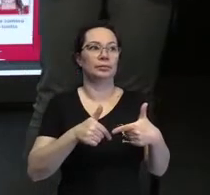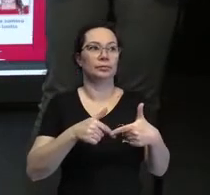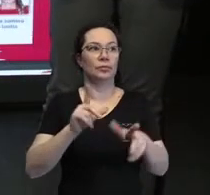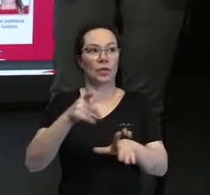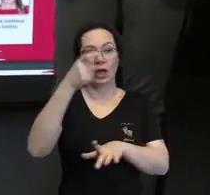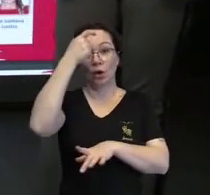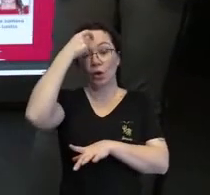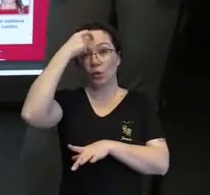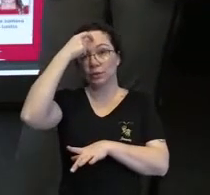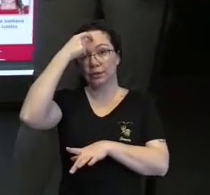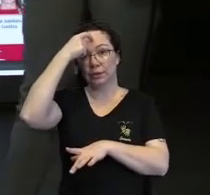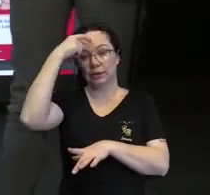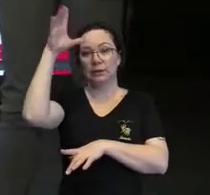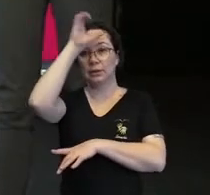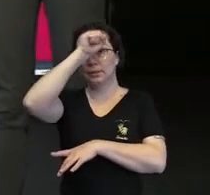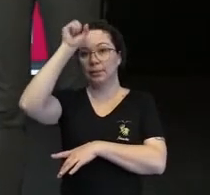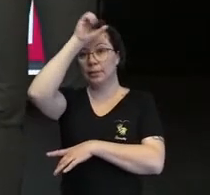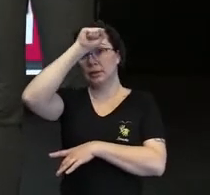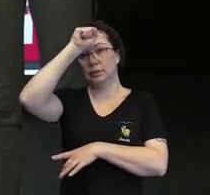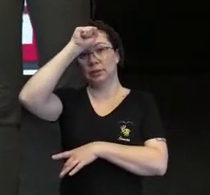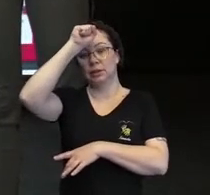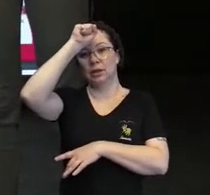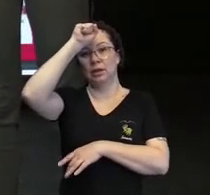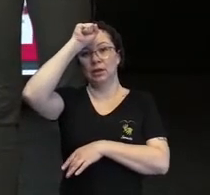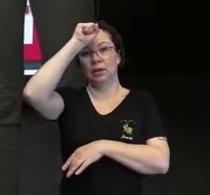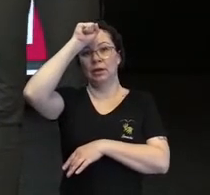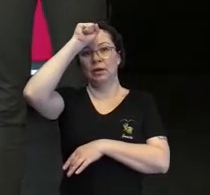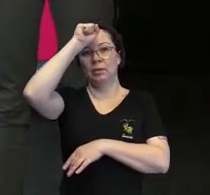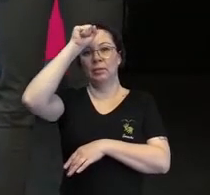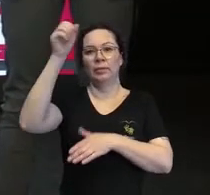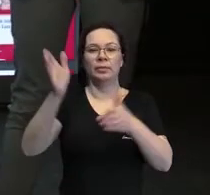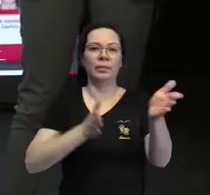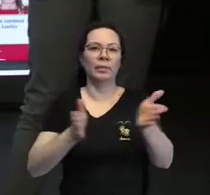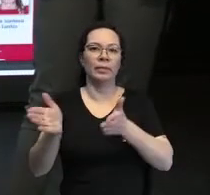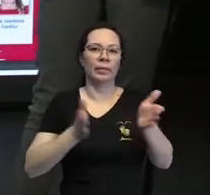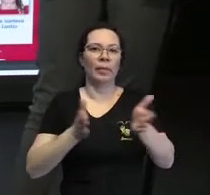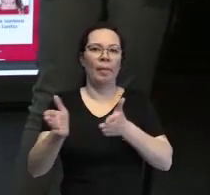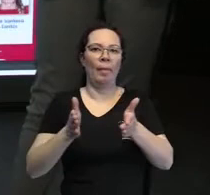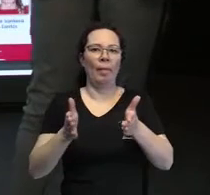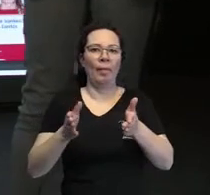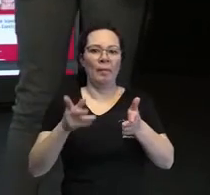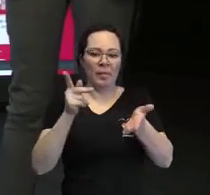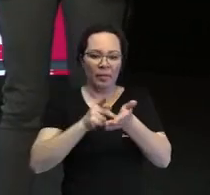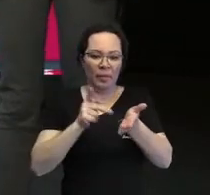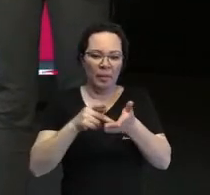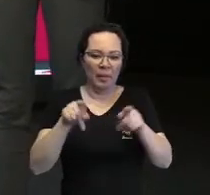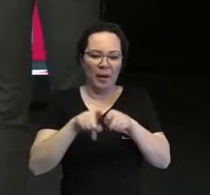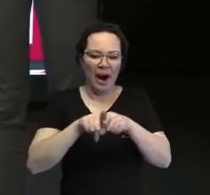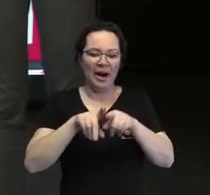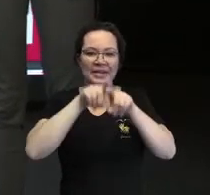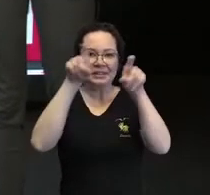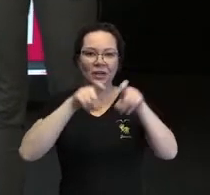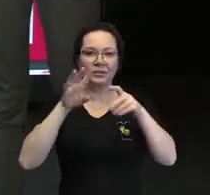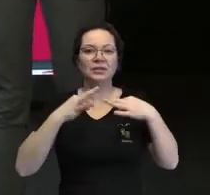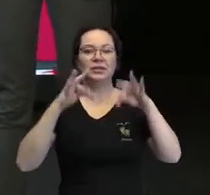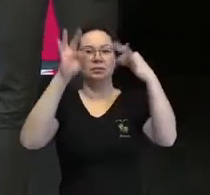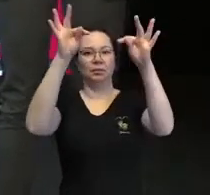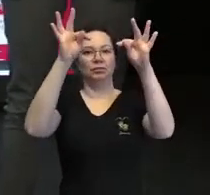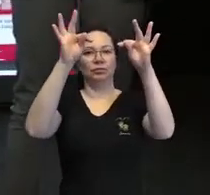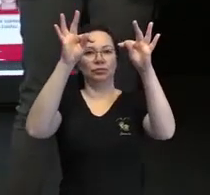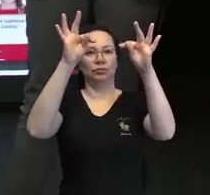conscientização e a aprendizagem, a acessibilidade física e digital dentro da instituição,